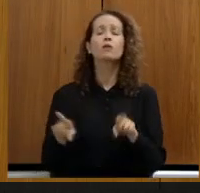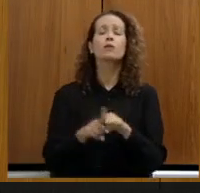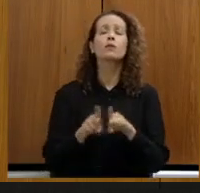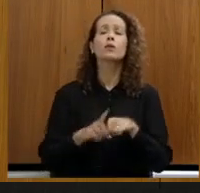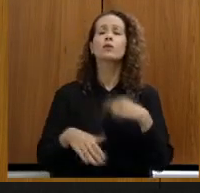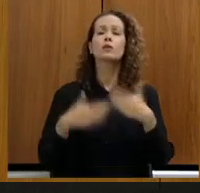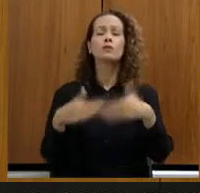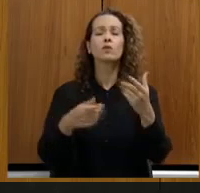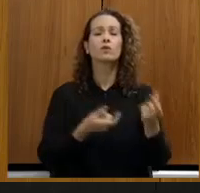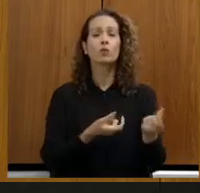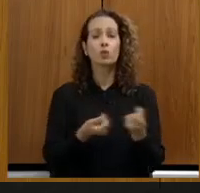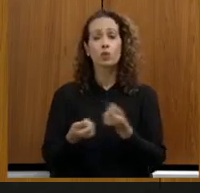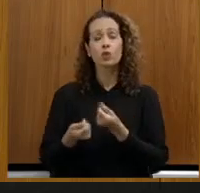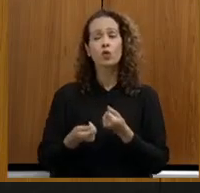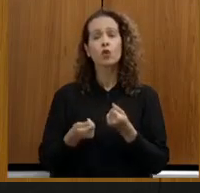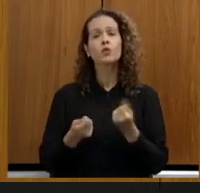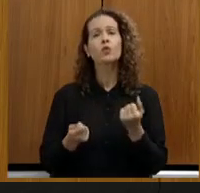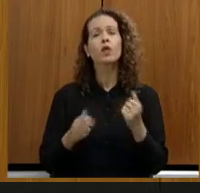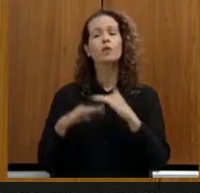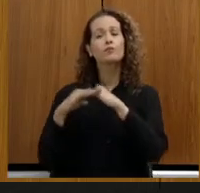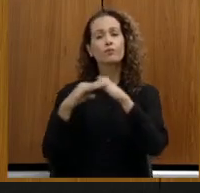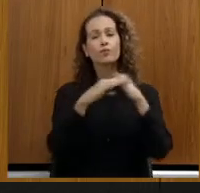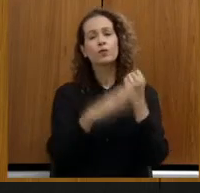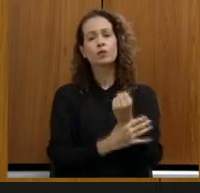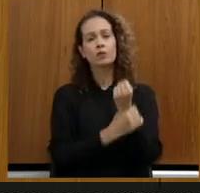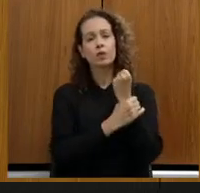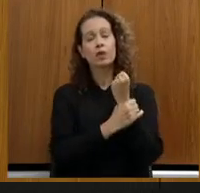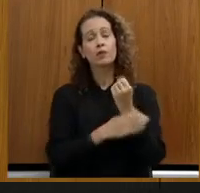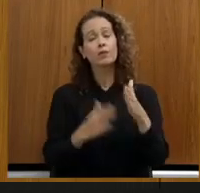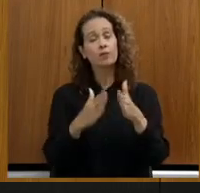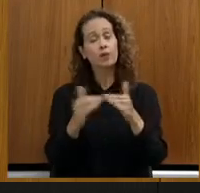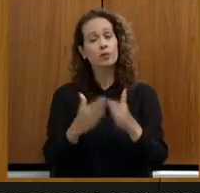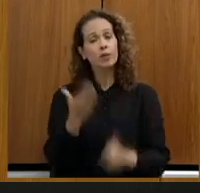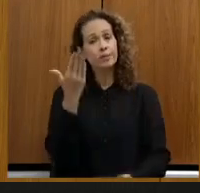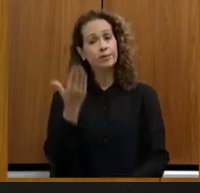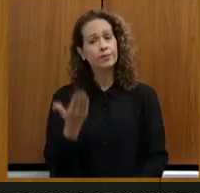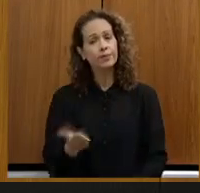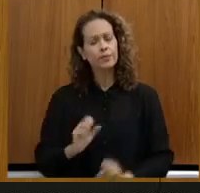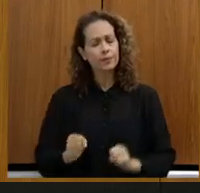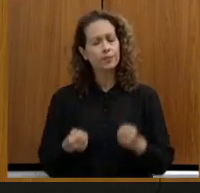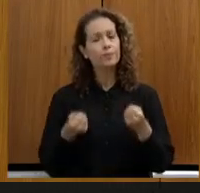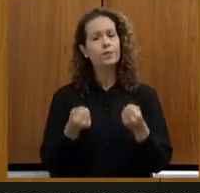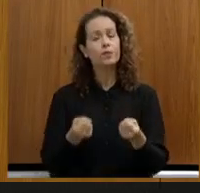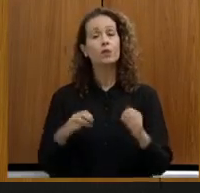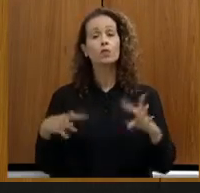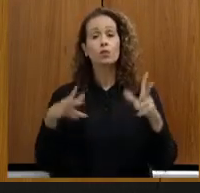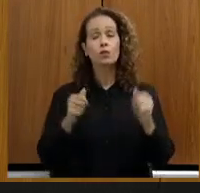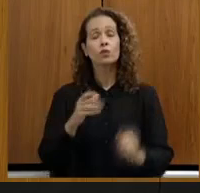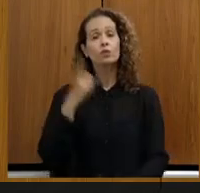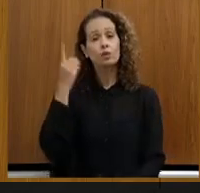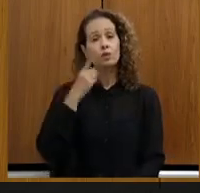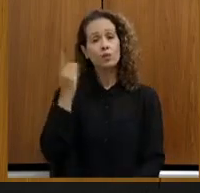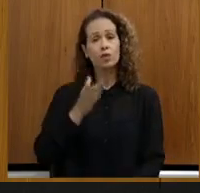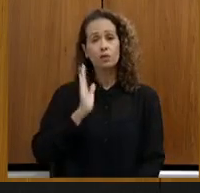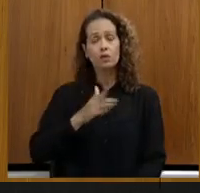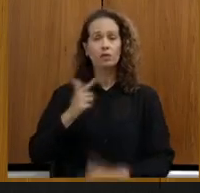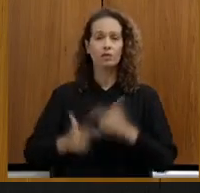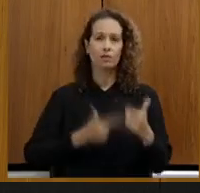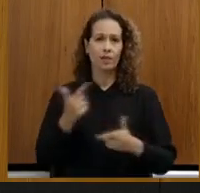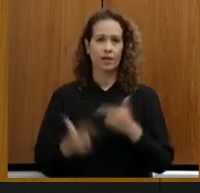desenvolvimento econômico sustentável. Então, peço a vossa excelência esse empenho, como todos os deputados aqui têm trabalhado.